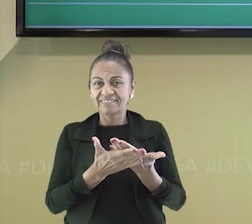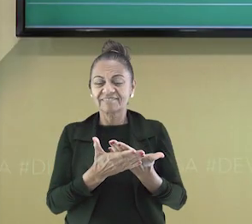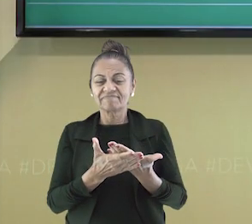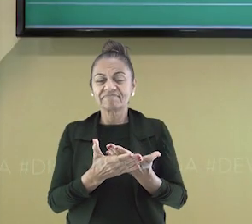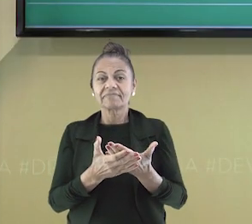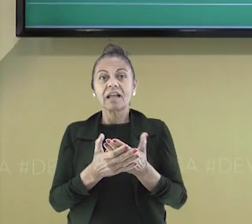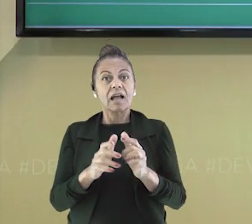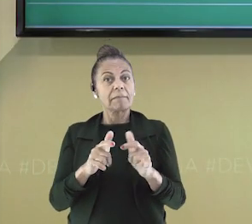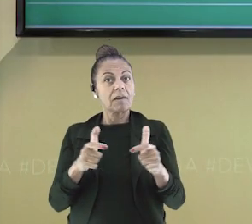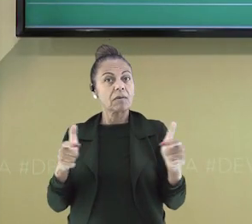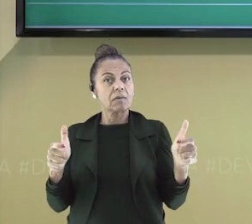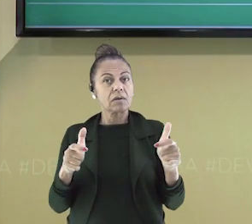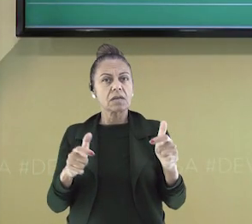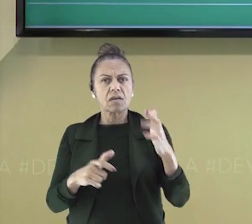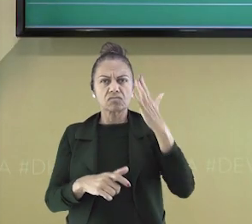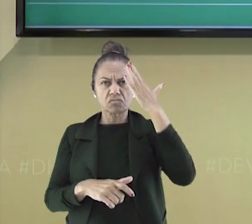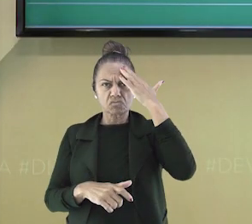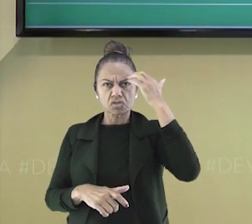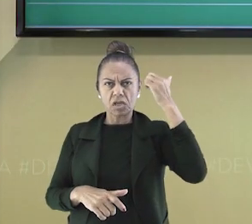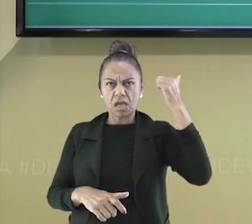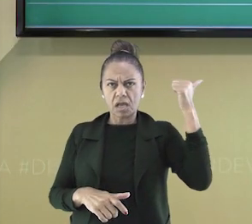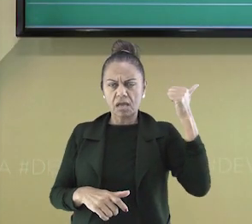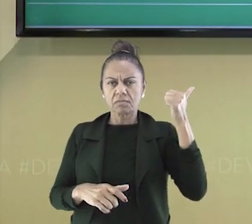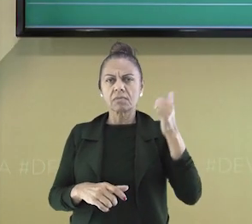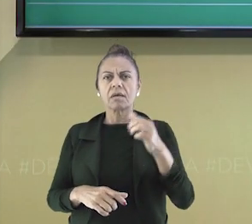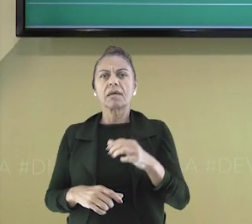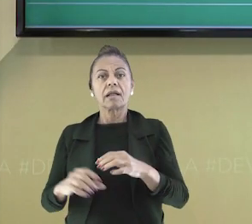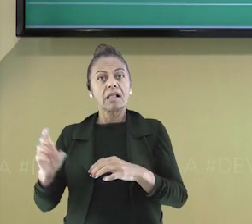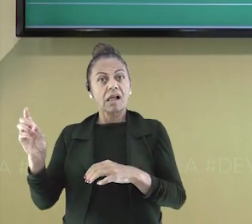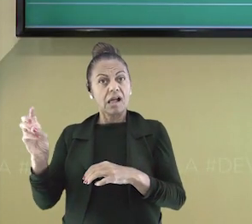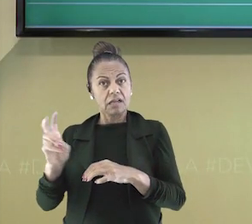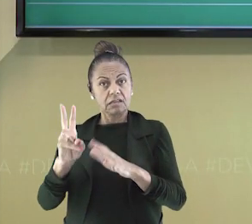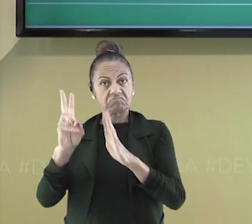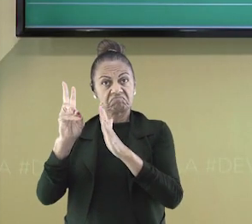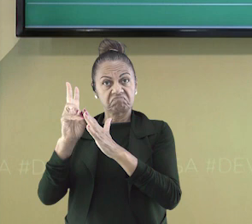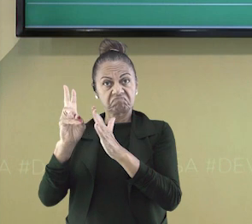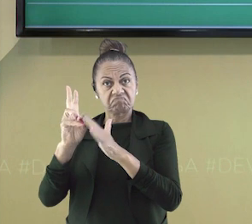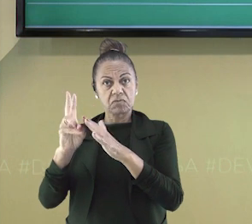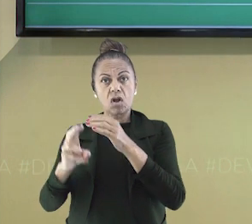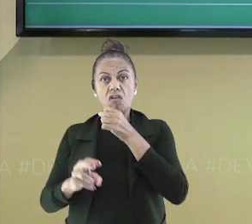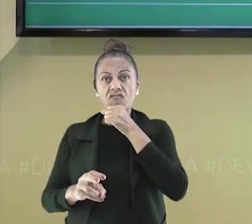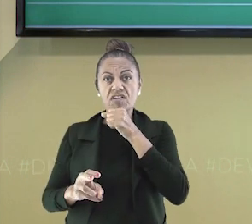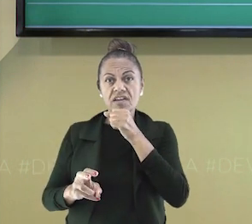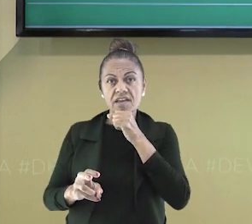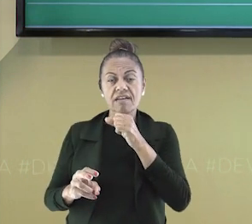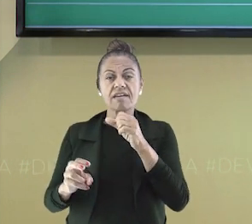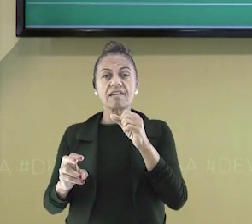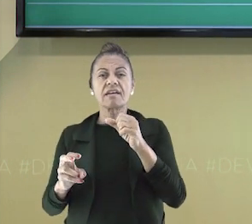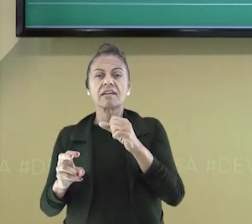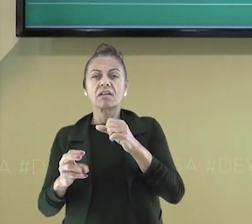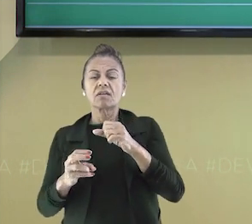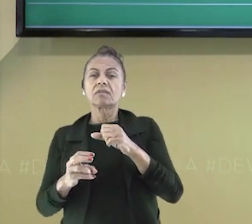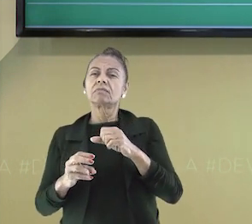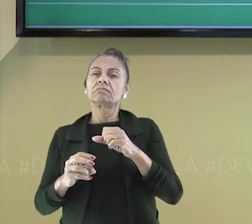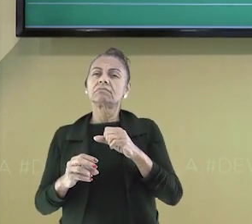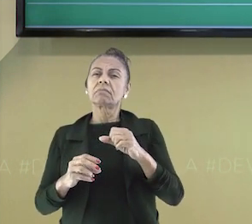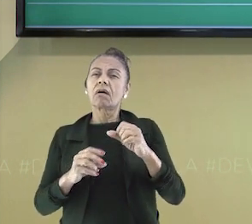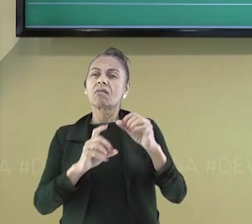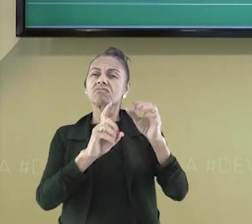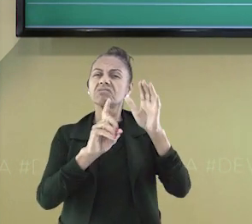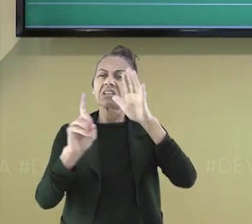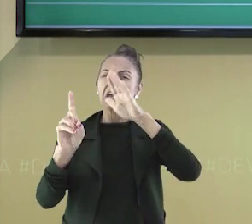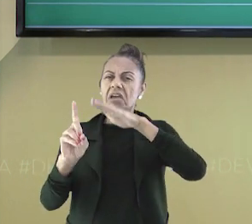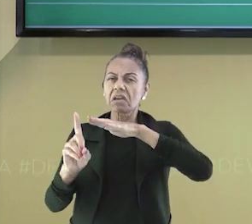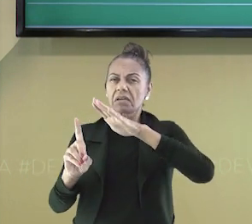Em geral, são os sábios e os idosos das comunidades indígenas que relatam as histórias e